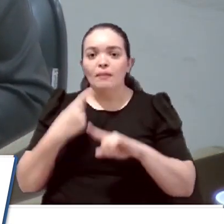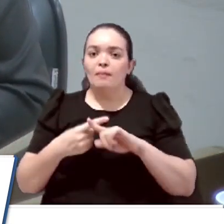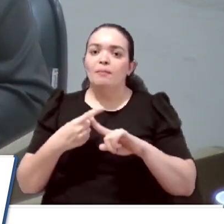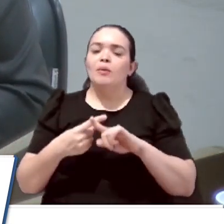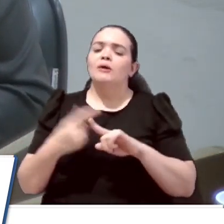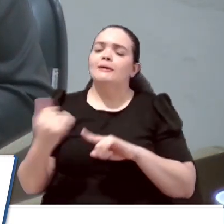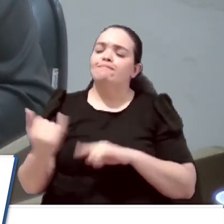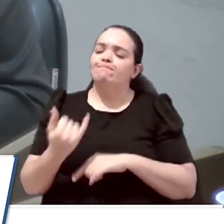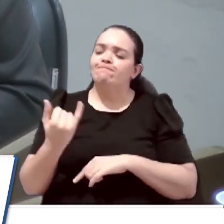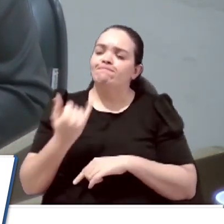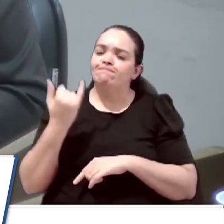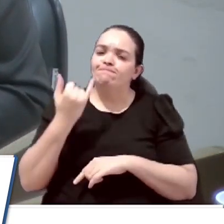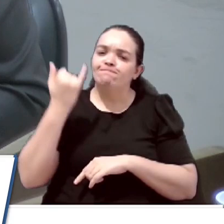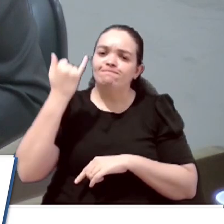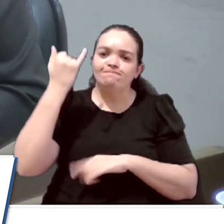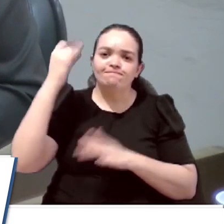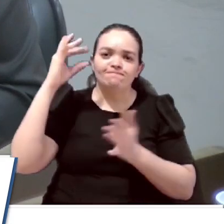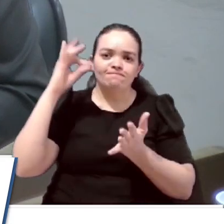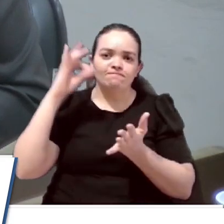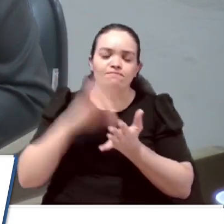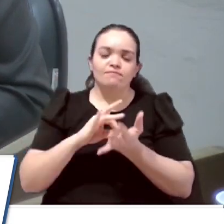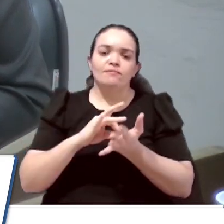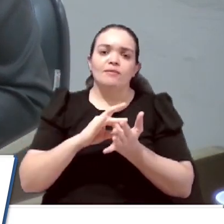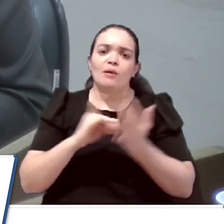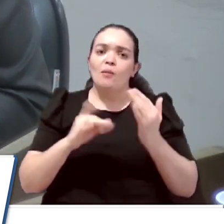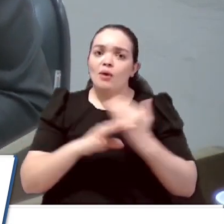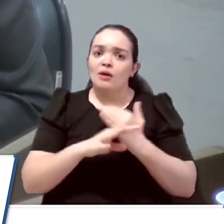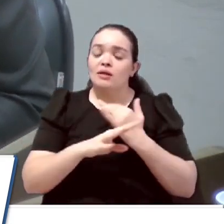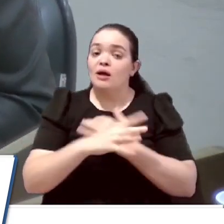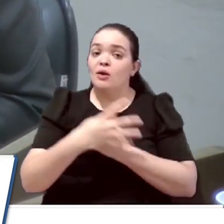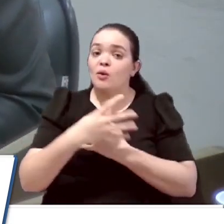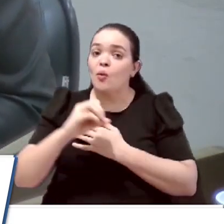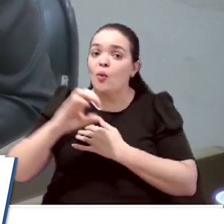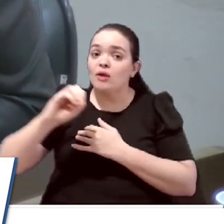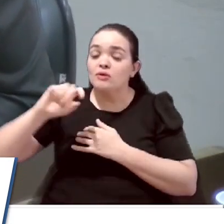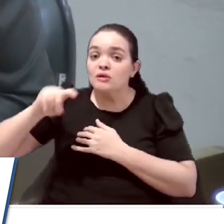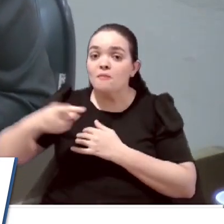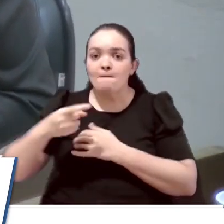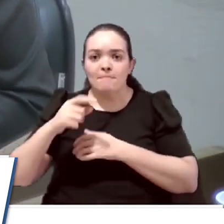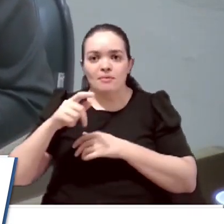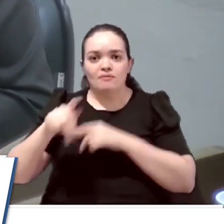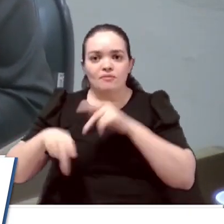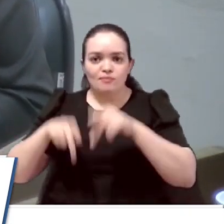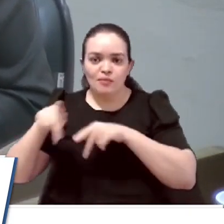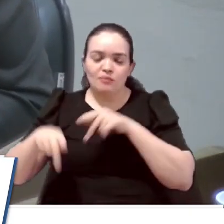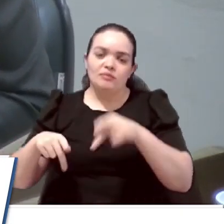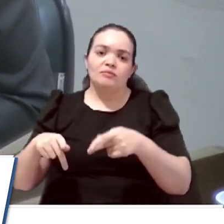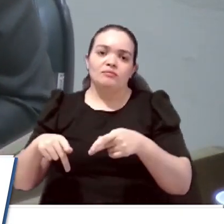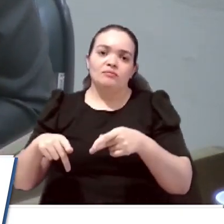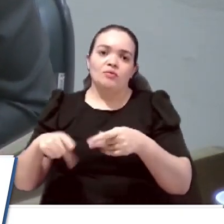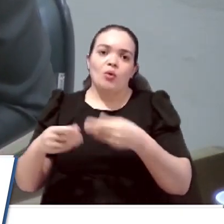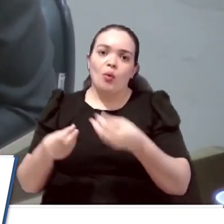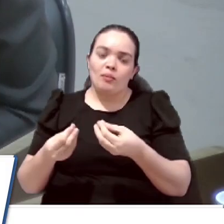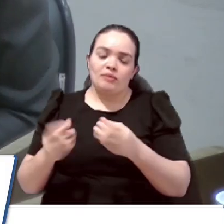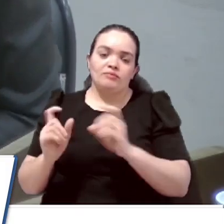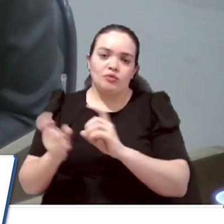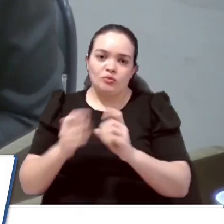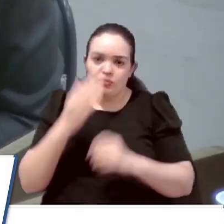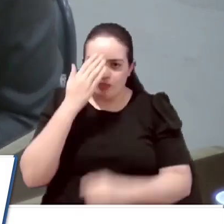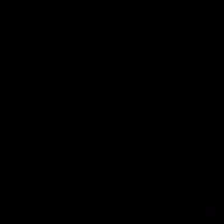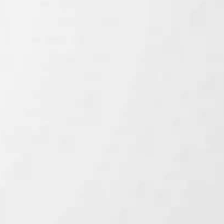importância. E uma cidade de 400 mil habitantes não pode ficar sem esse tipo e esse nível de discussão. Obrigado, presidente. Obrigado,